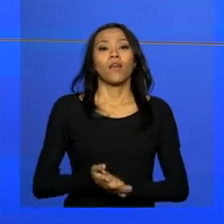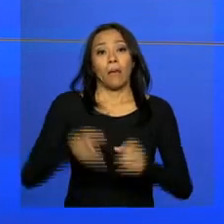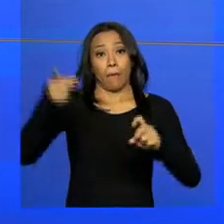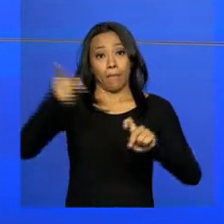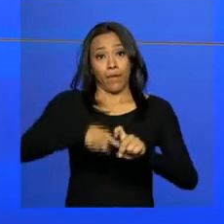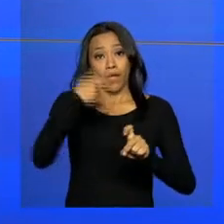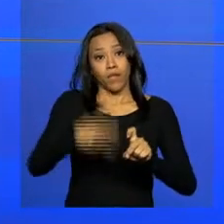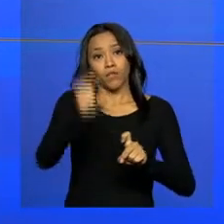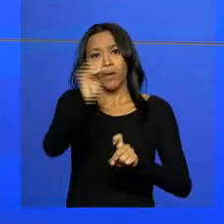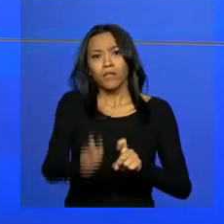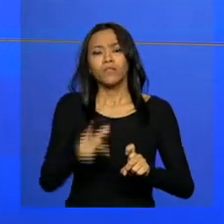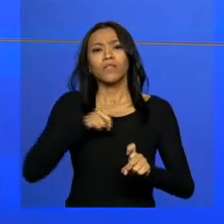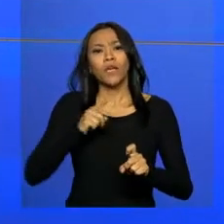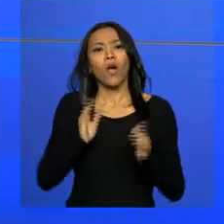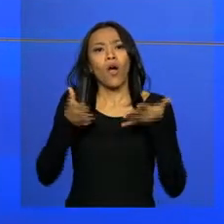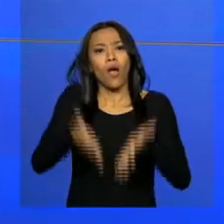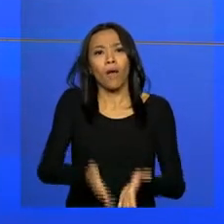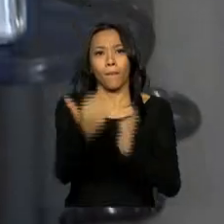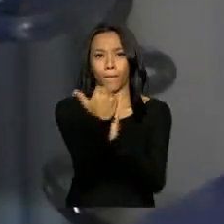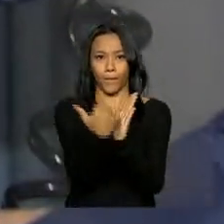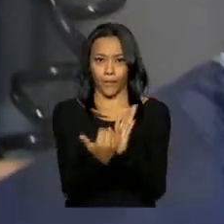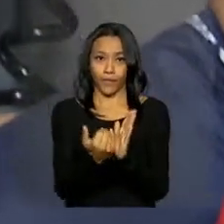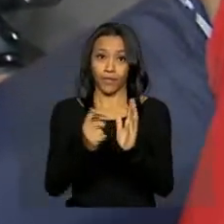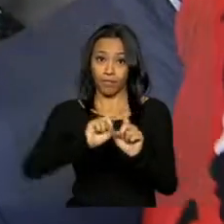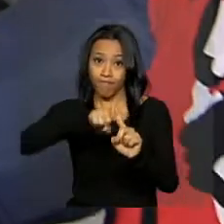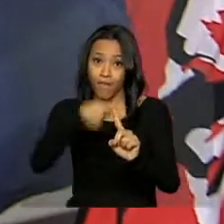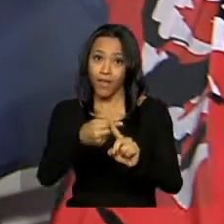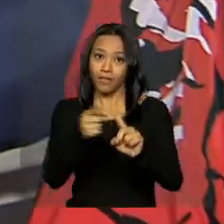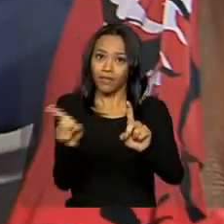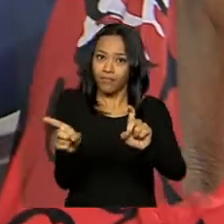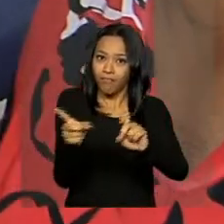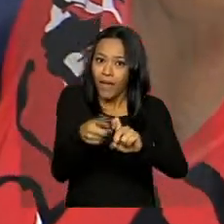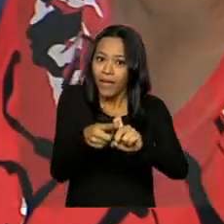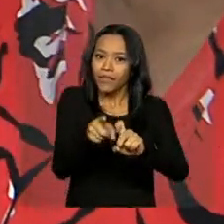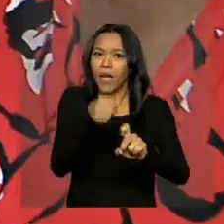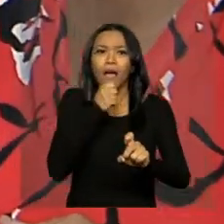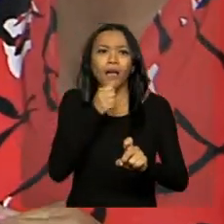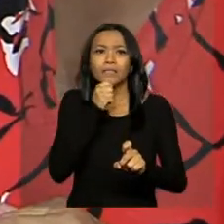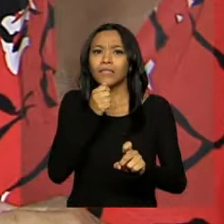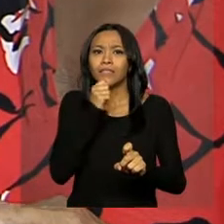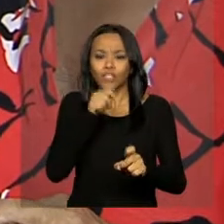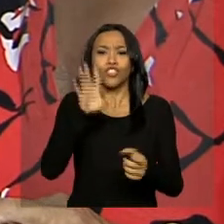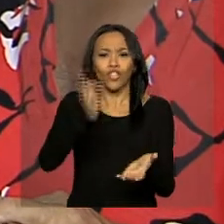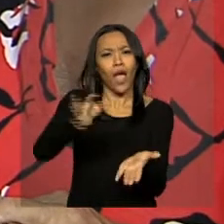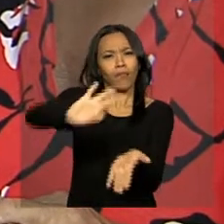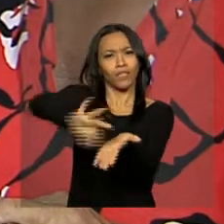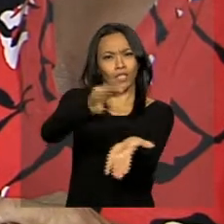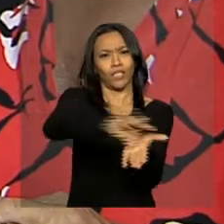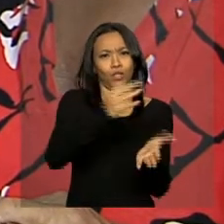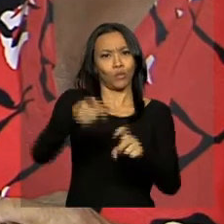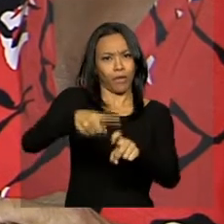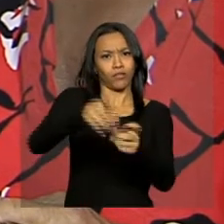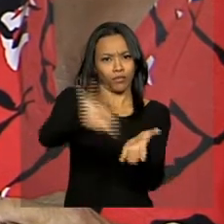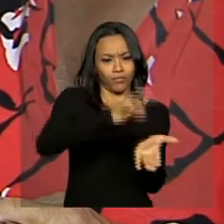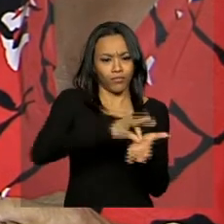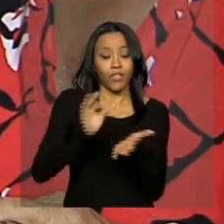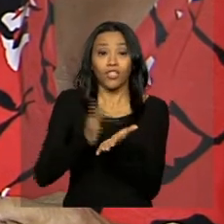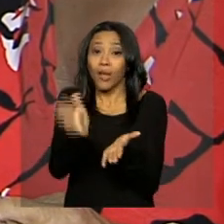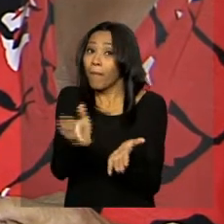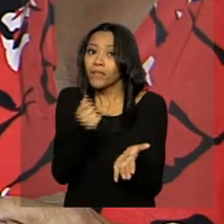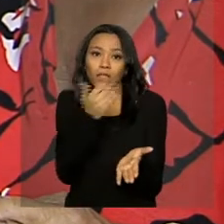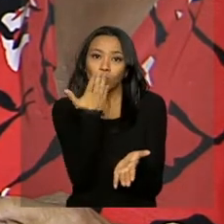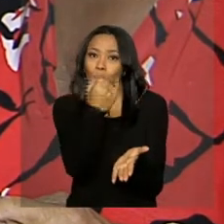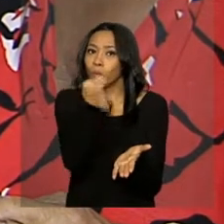chance para atuar no programa Mais Médicos. Os profissionais inscritos e não selecionados na primeira chamada do edital de